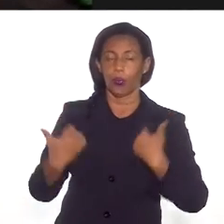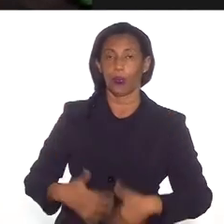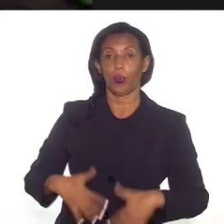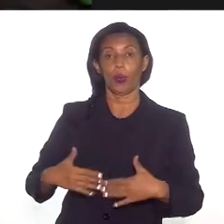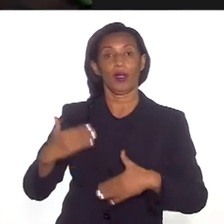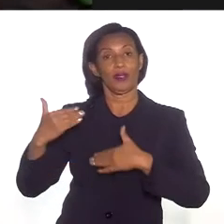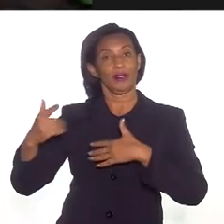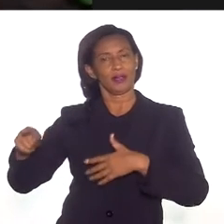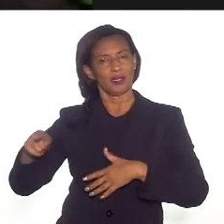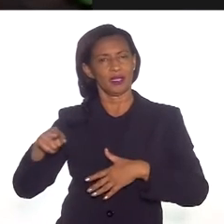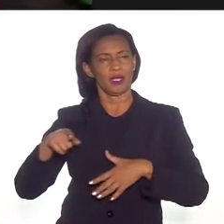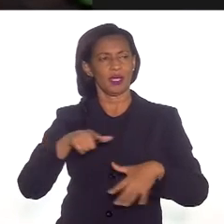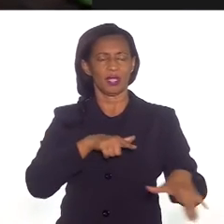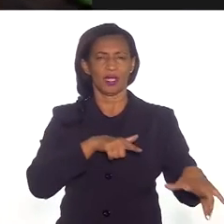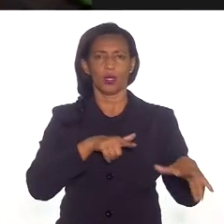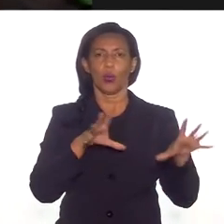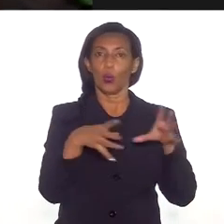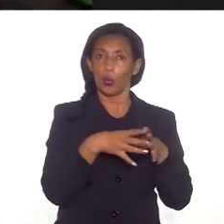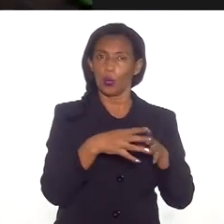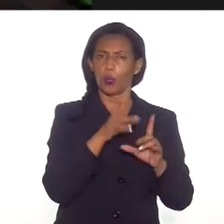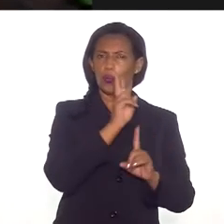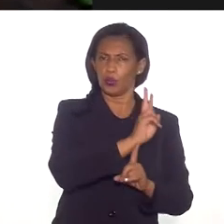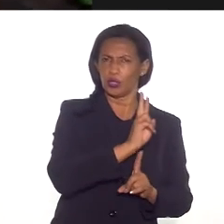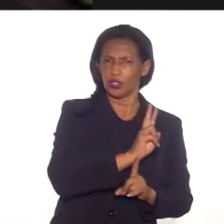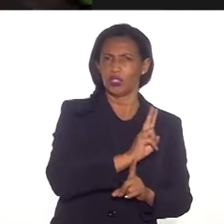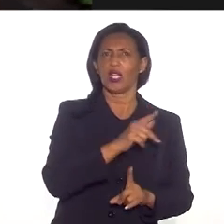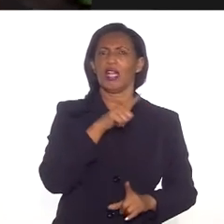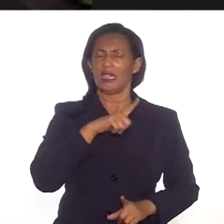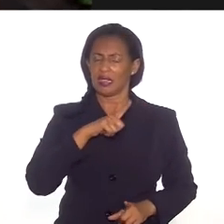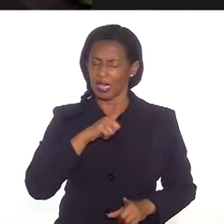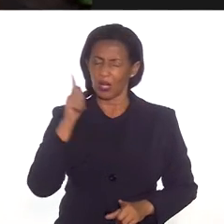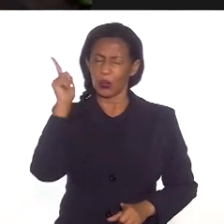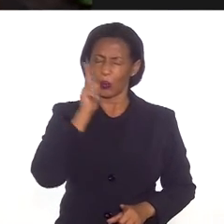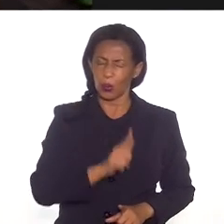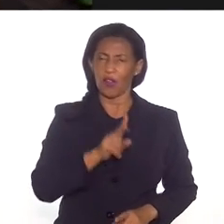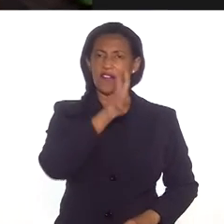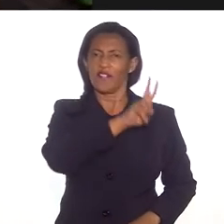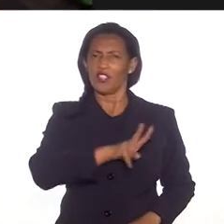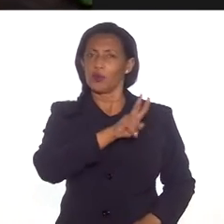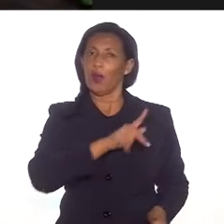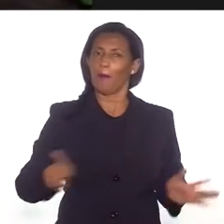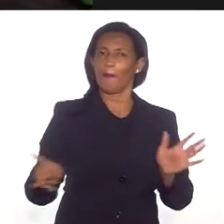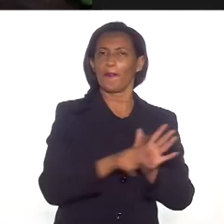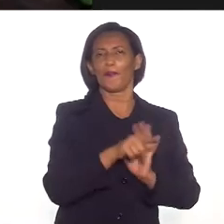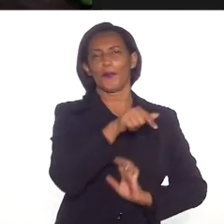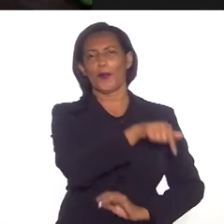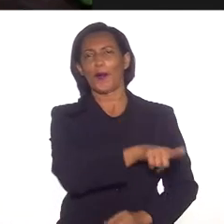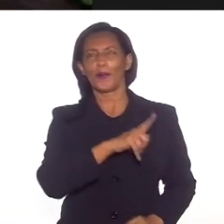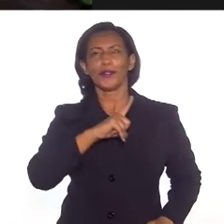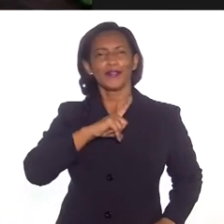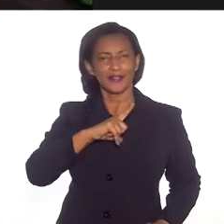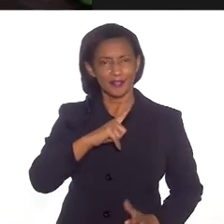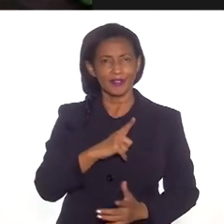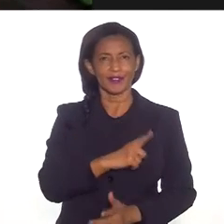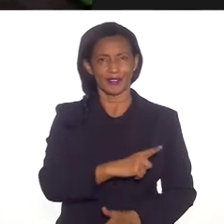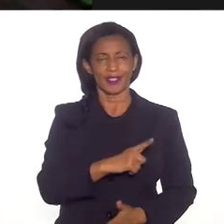o movimento indígena tem feito, os indígenas têm vestibulares específicos. estão